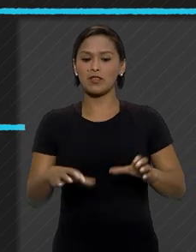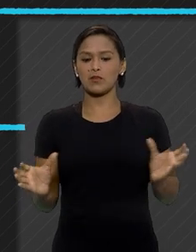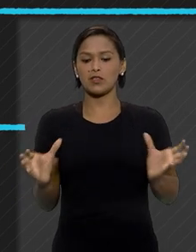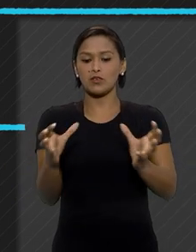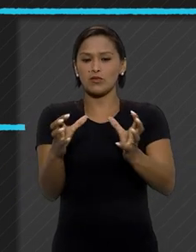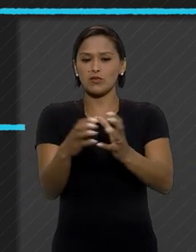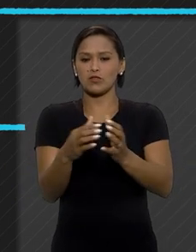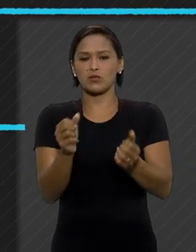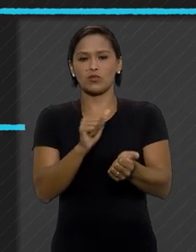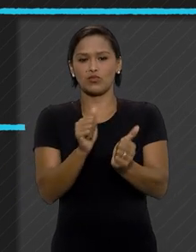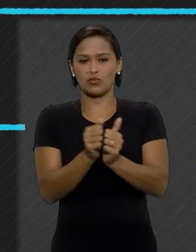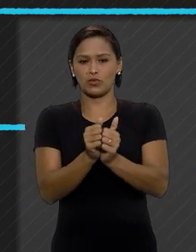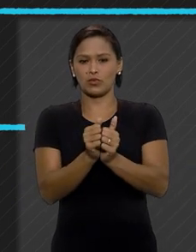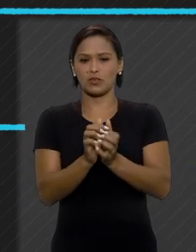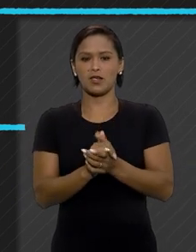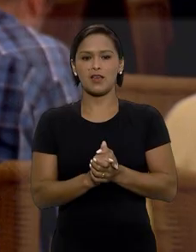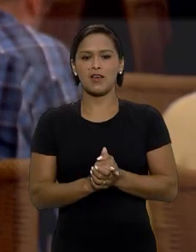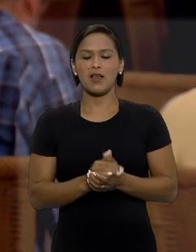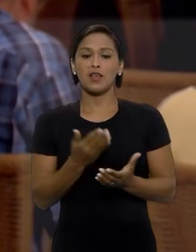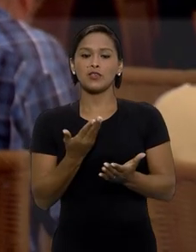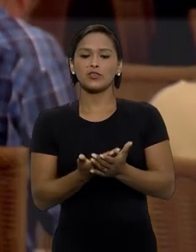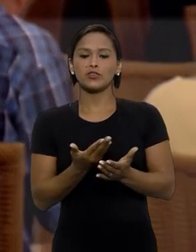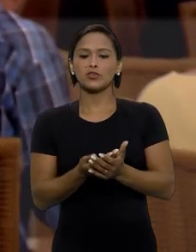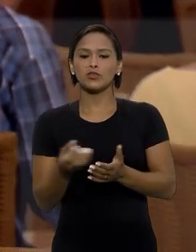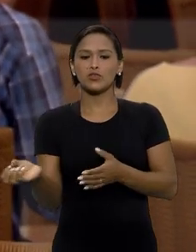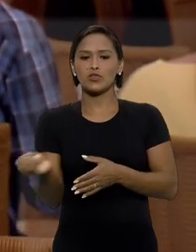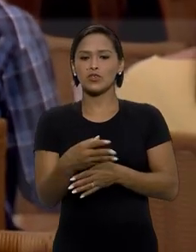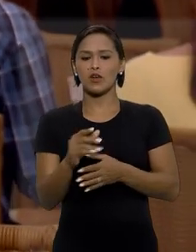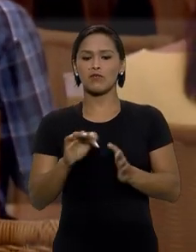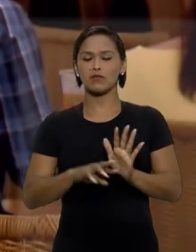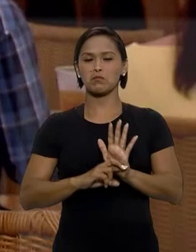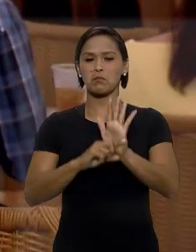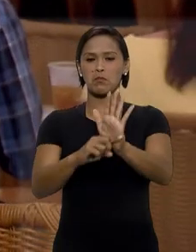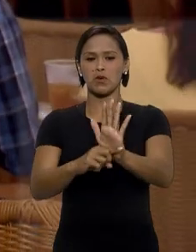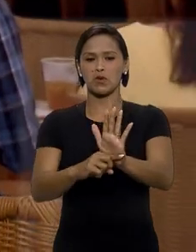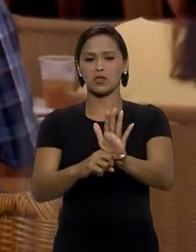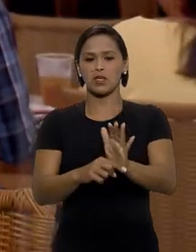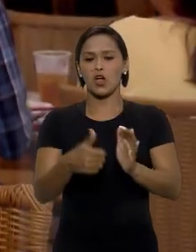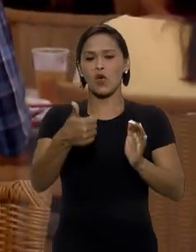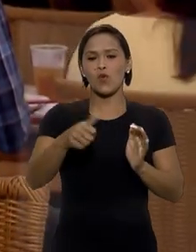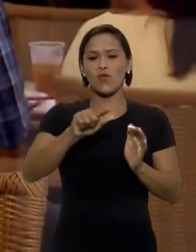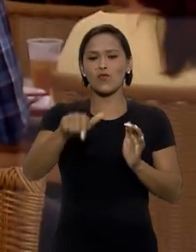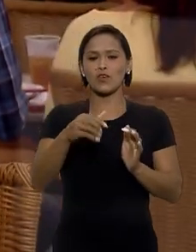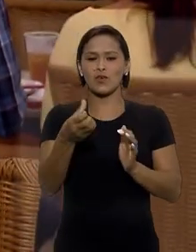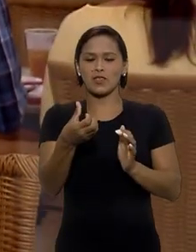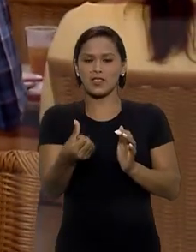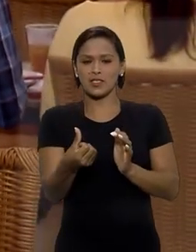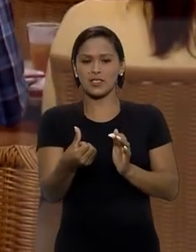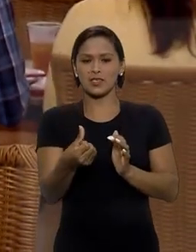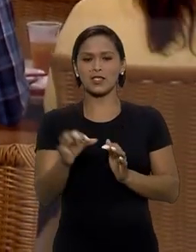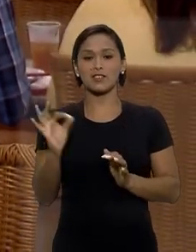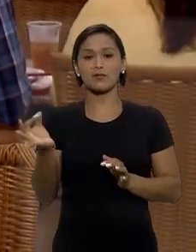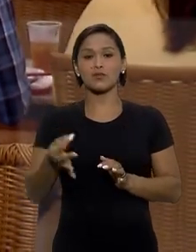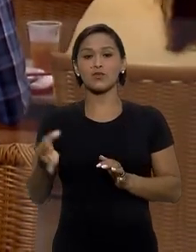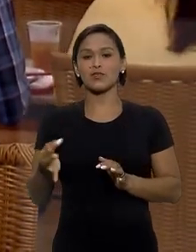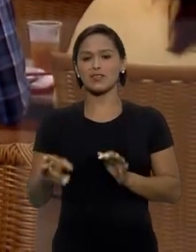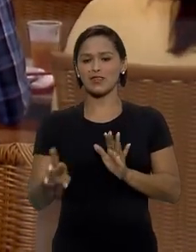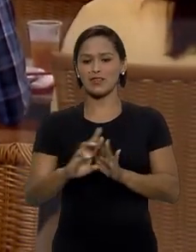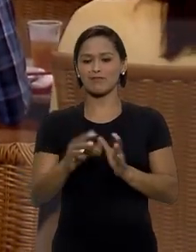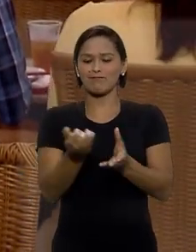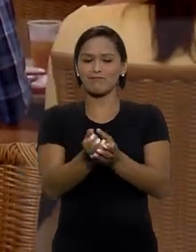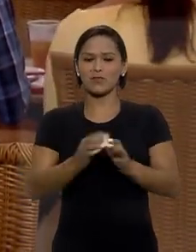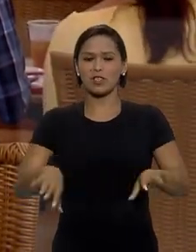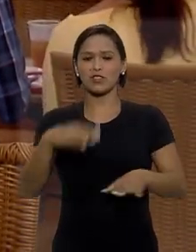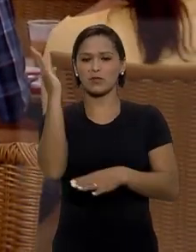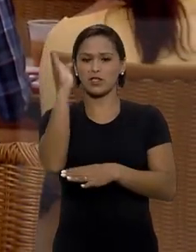do término, as da comunhão parcial. Estudos recentes mostram que houve uma redução anual de 1,6% na quantidade